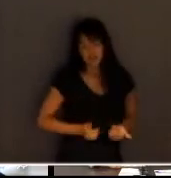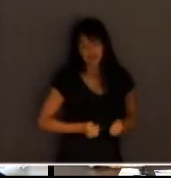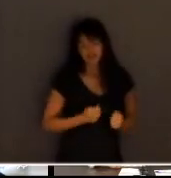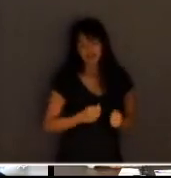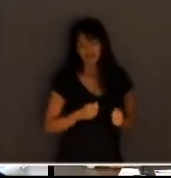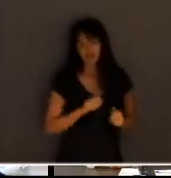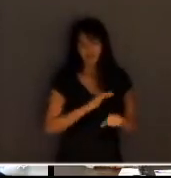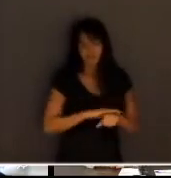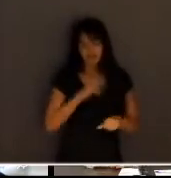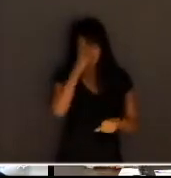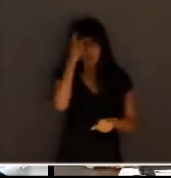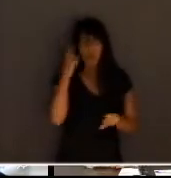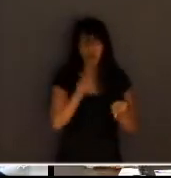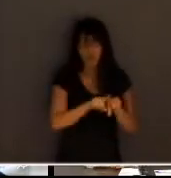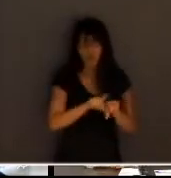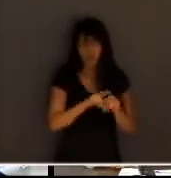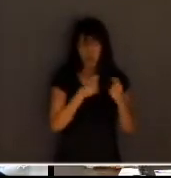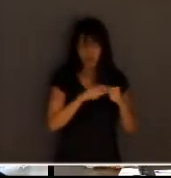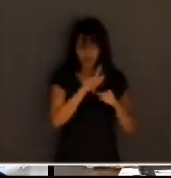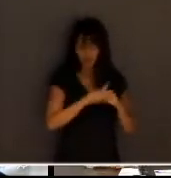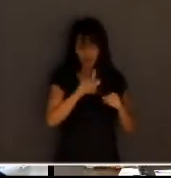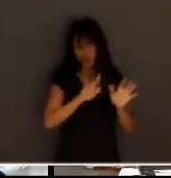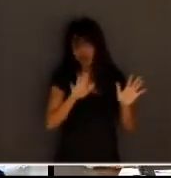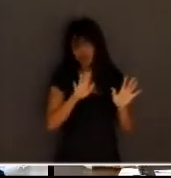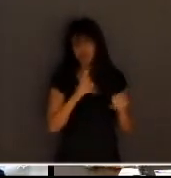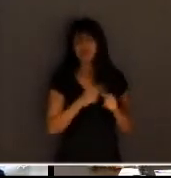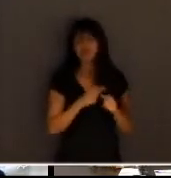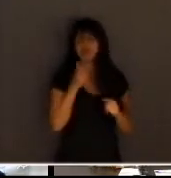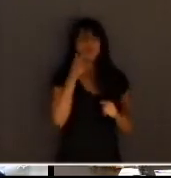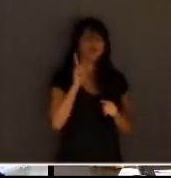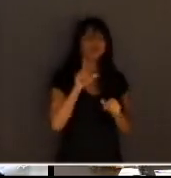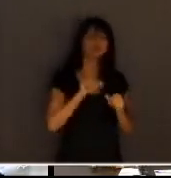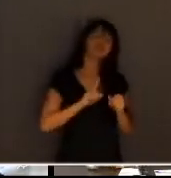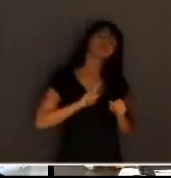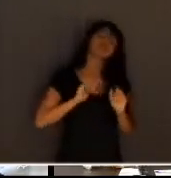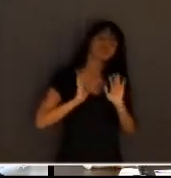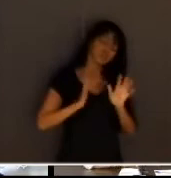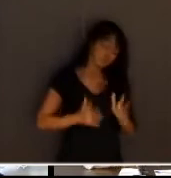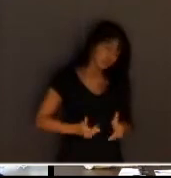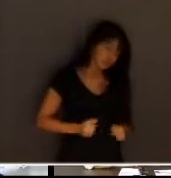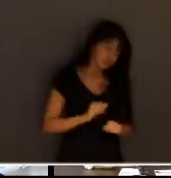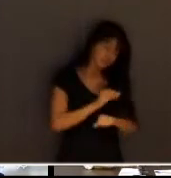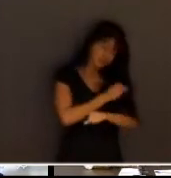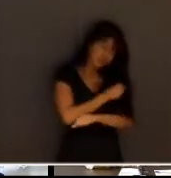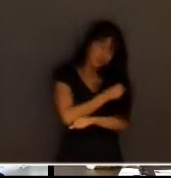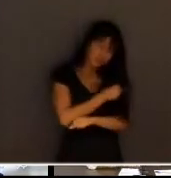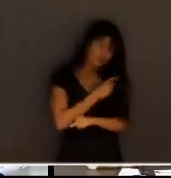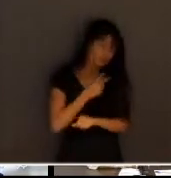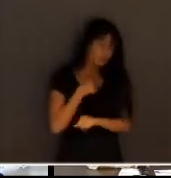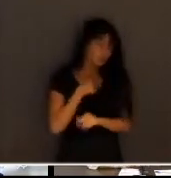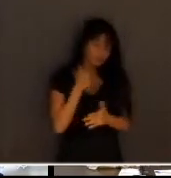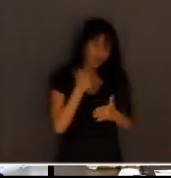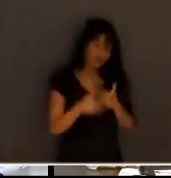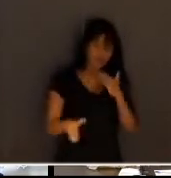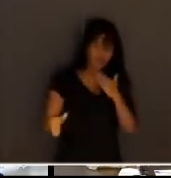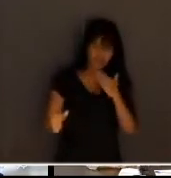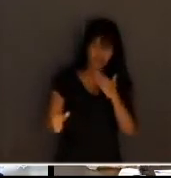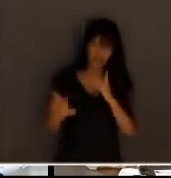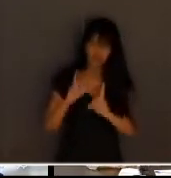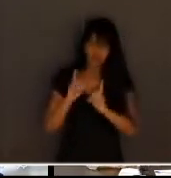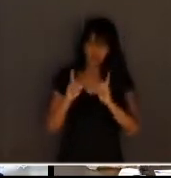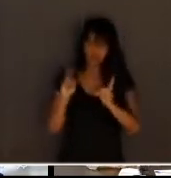esse tipo de lógico, para podermos, então, ter essa higienização sem perder também a dinâmica da construção